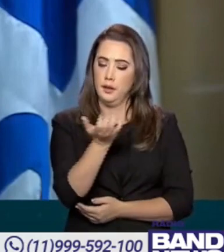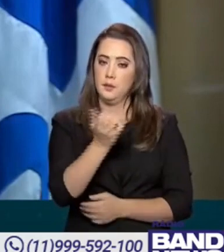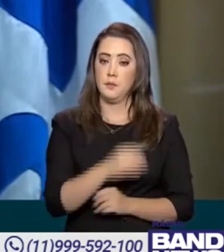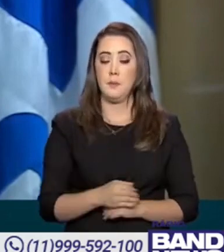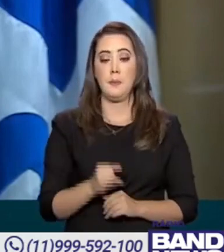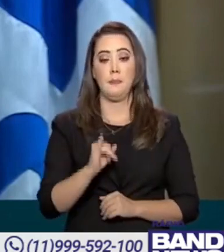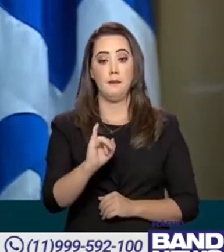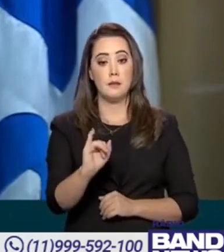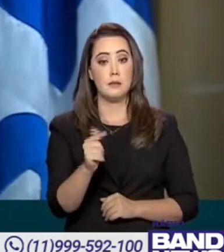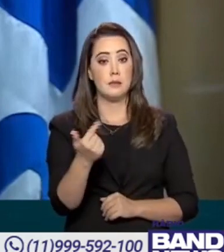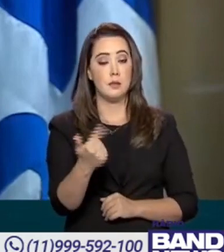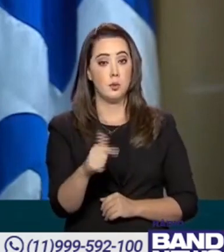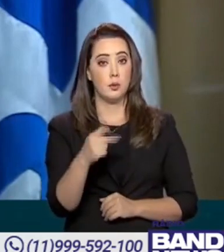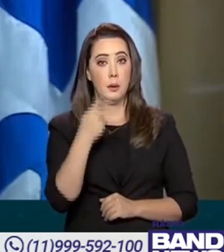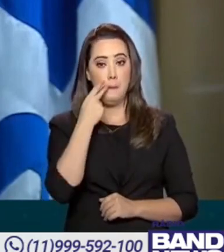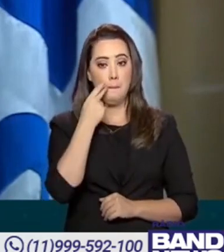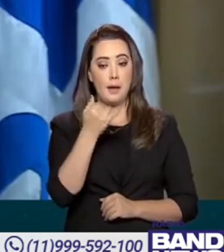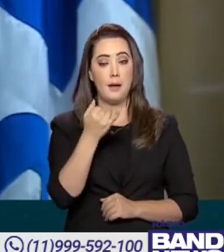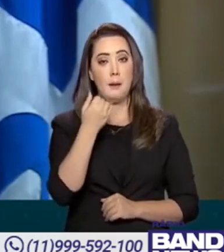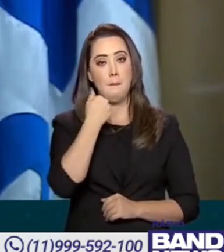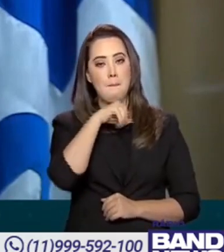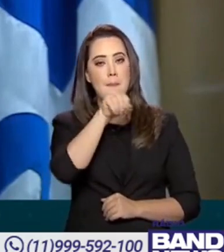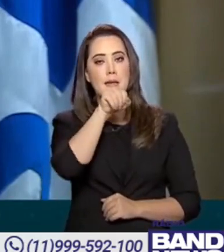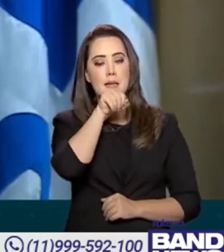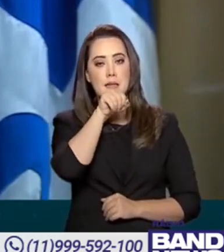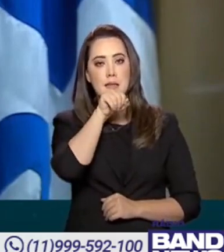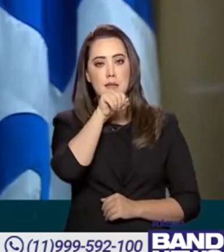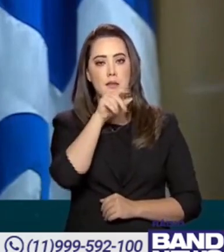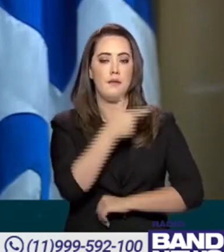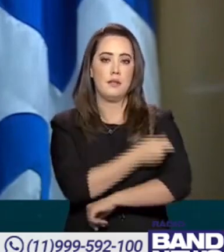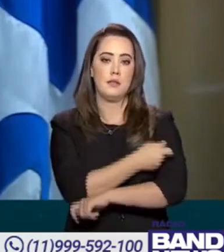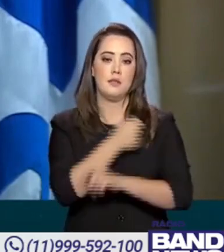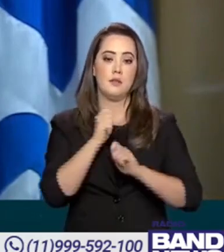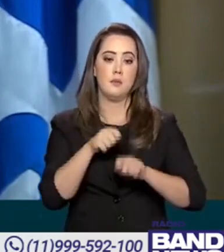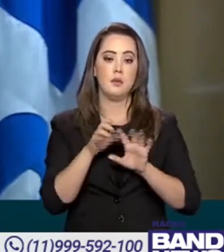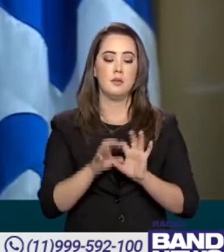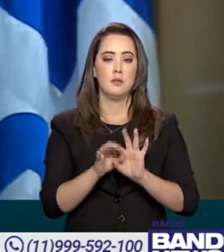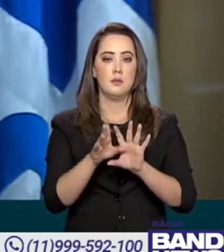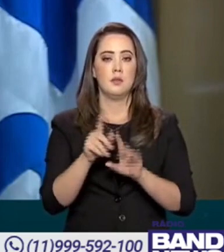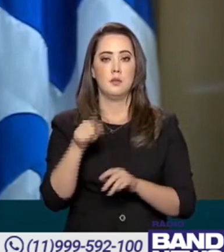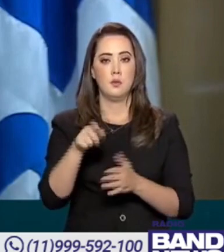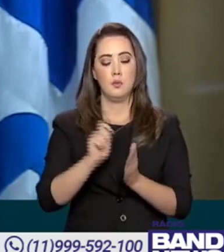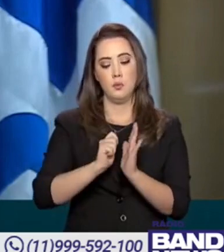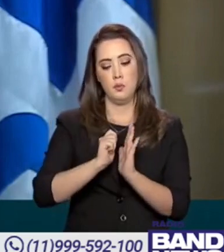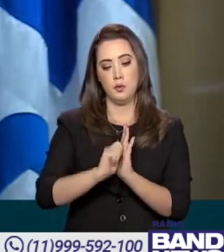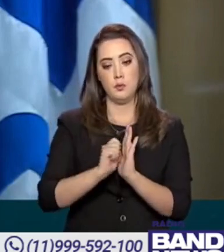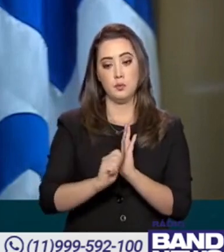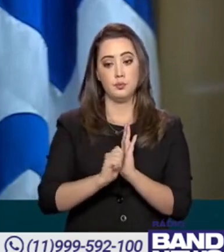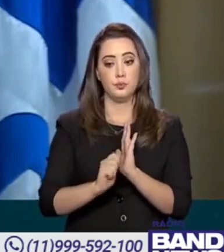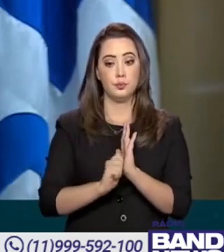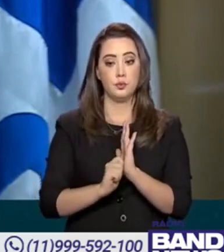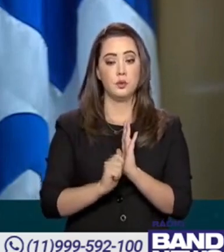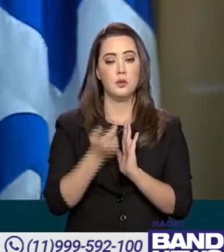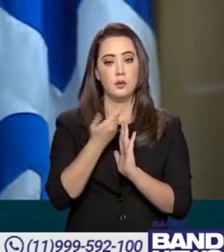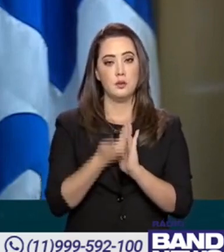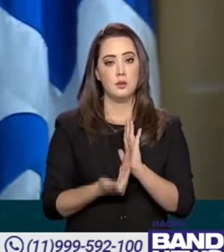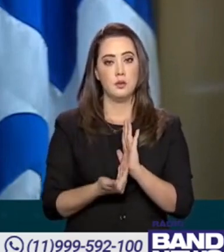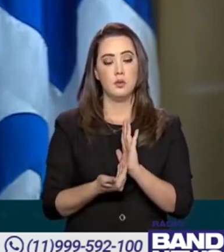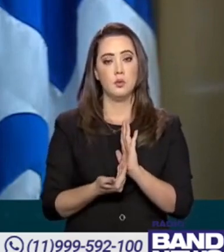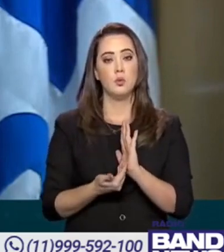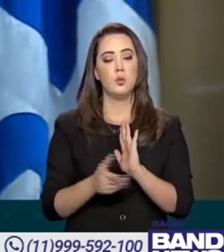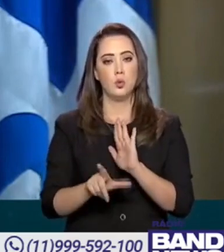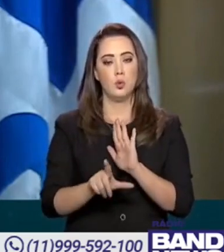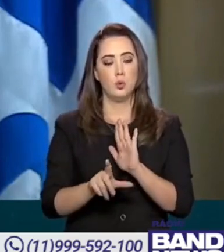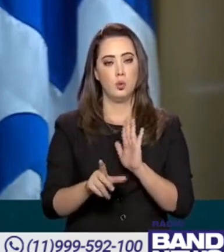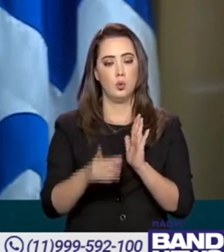de ausência desses pais e os responsáveis, a vacinação deverá ser autorizada por um termo de assentimento por escrito. Isso é lei,